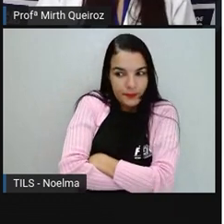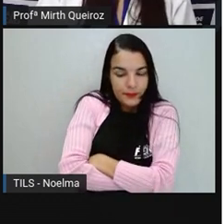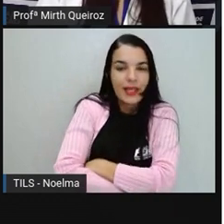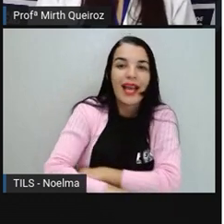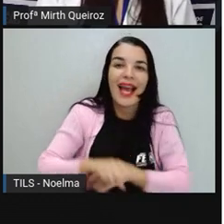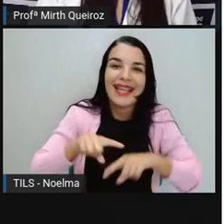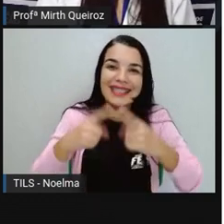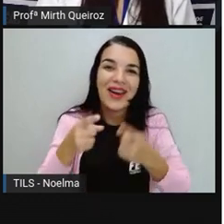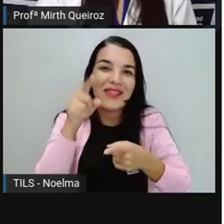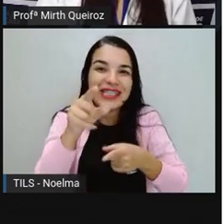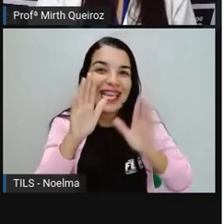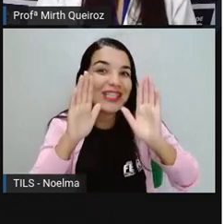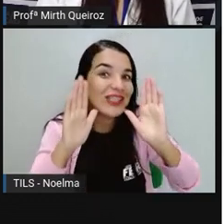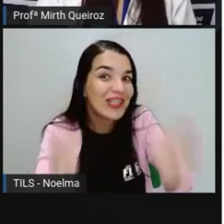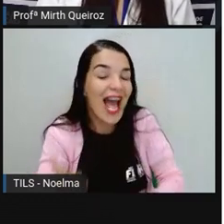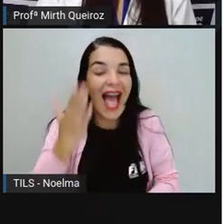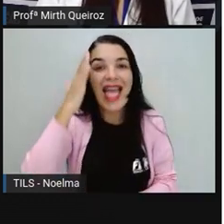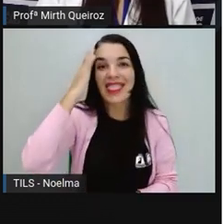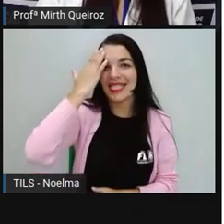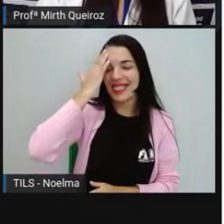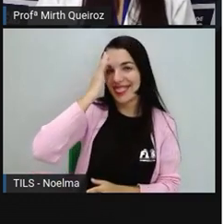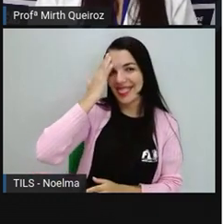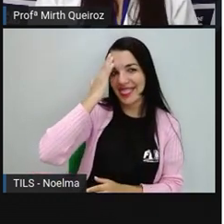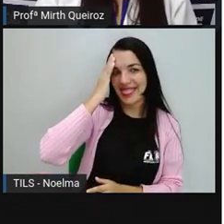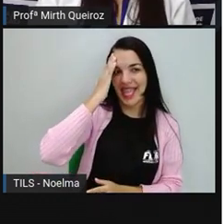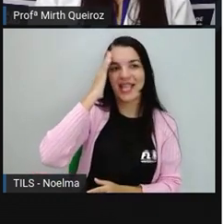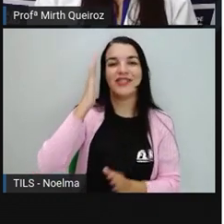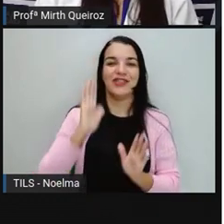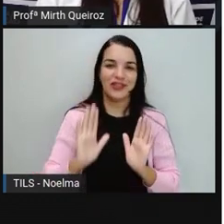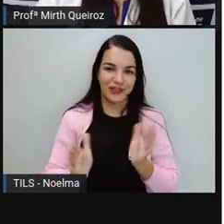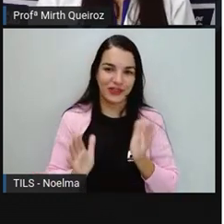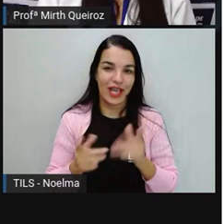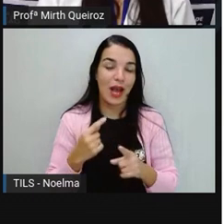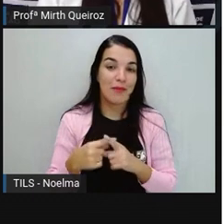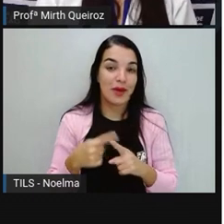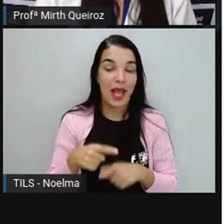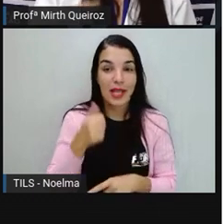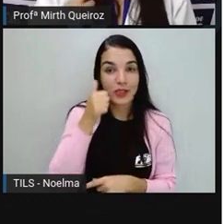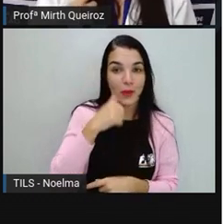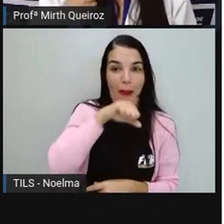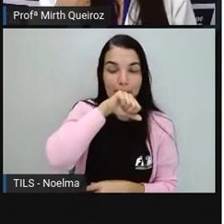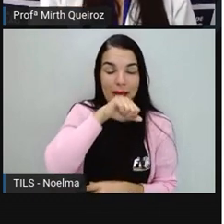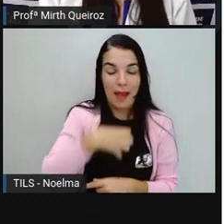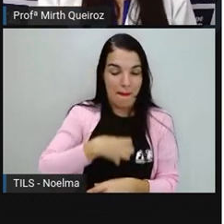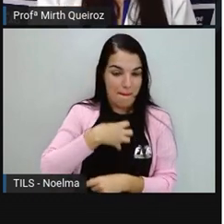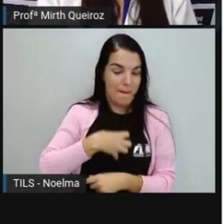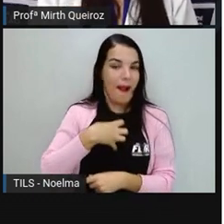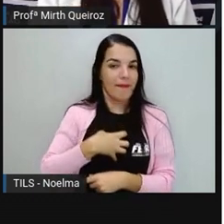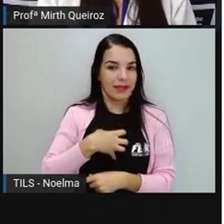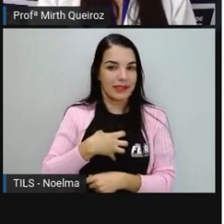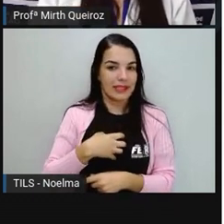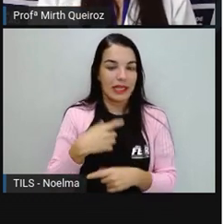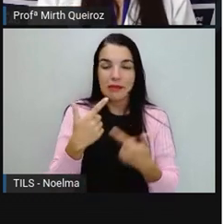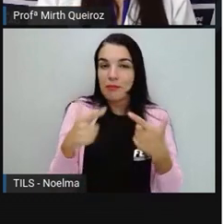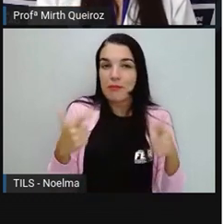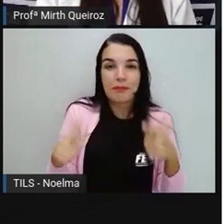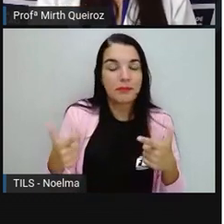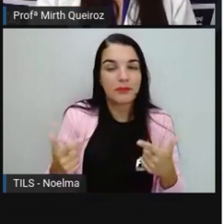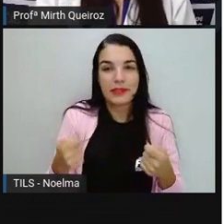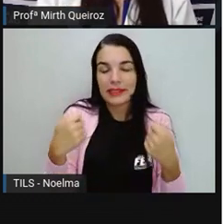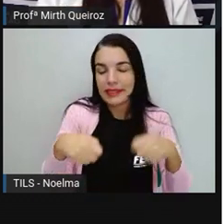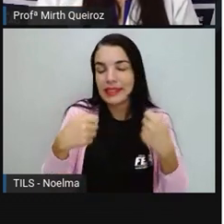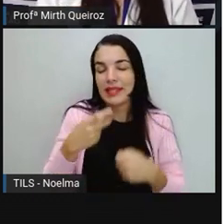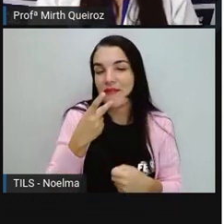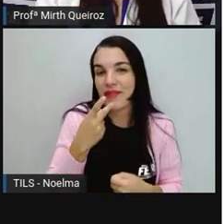vocês com aquele olhar bravo. E vocês já entendem tudo. Sem mesmo sair uma palavra